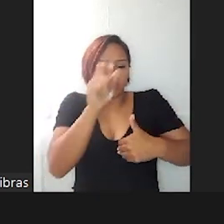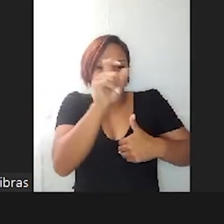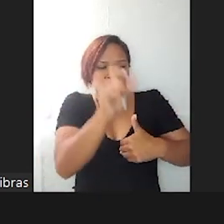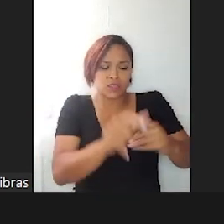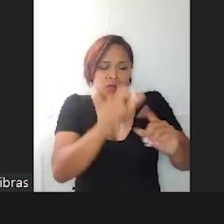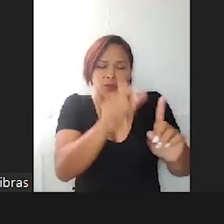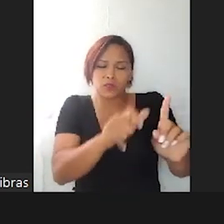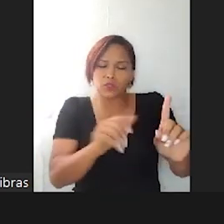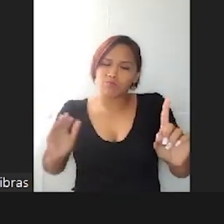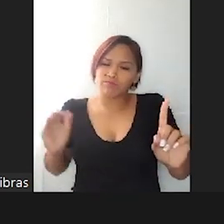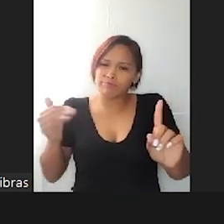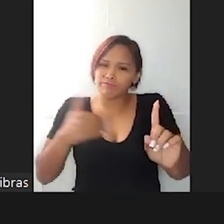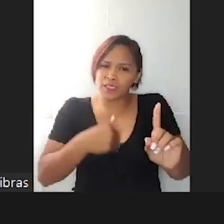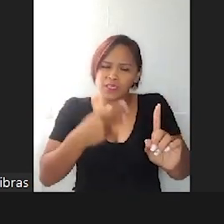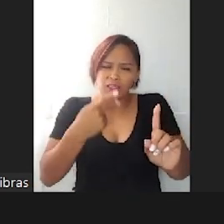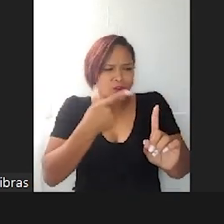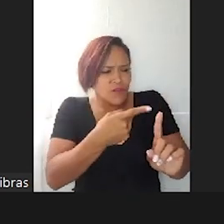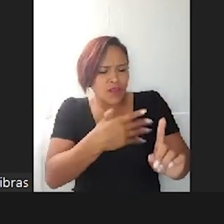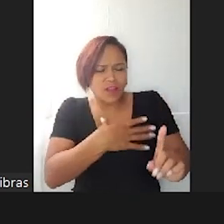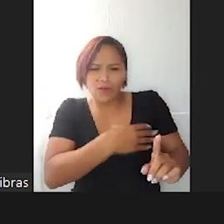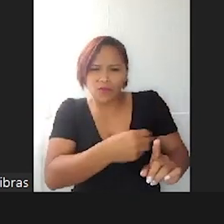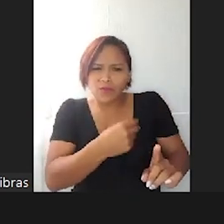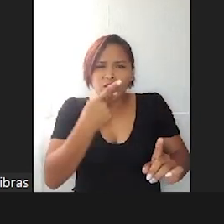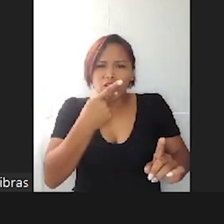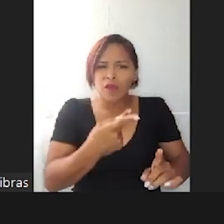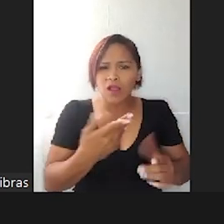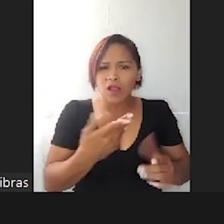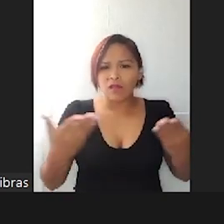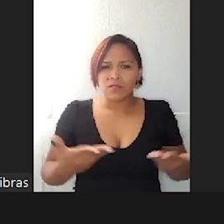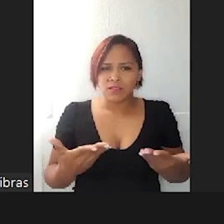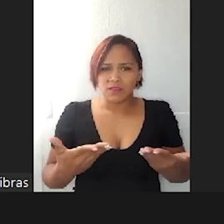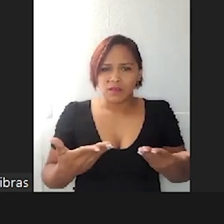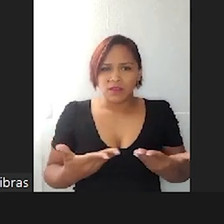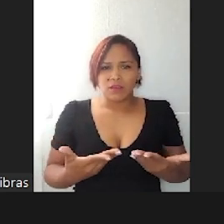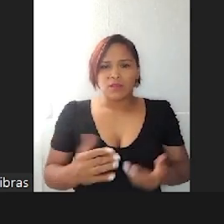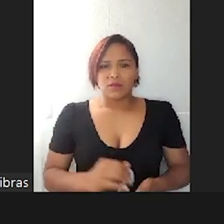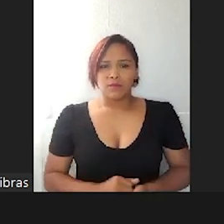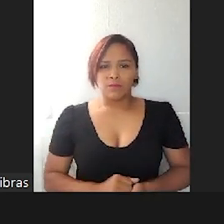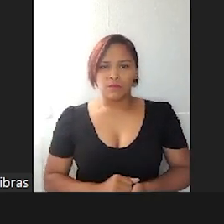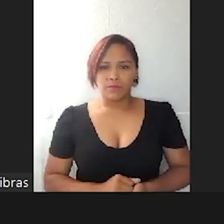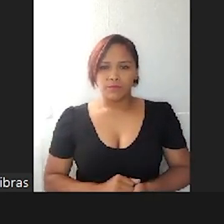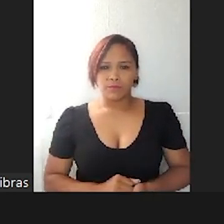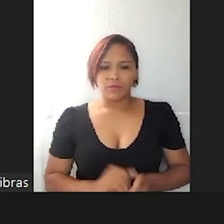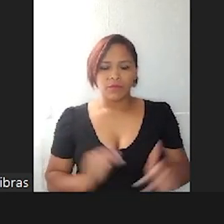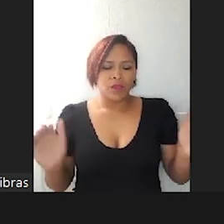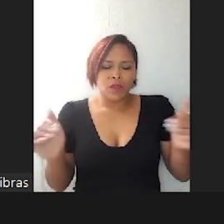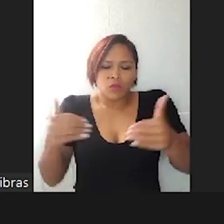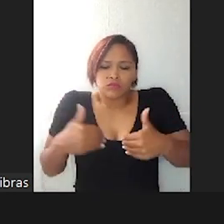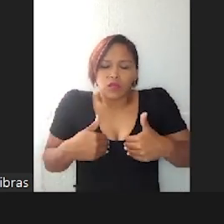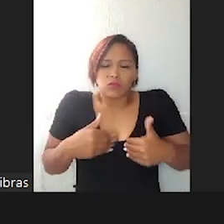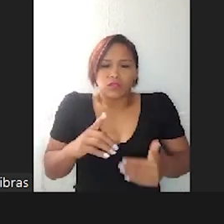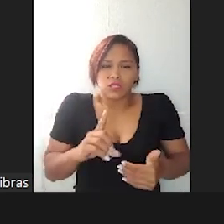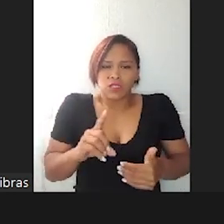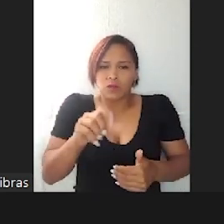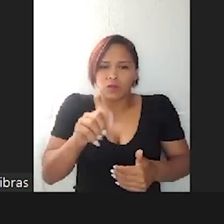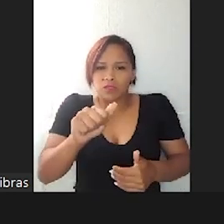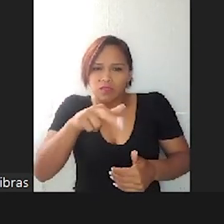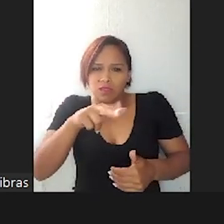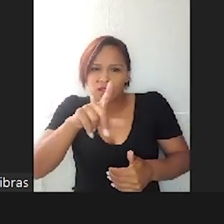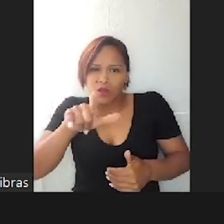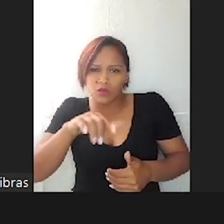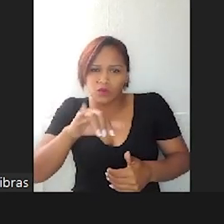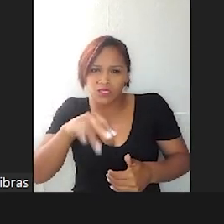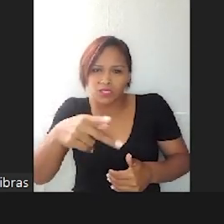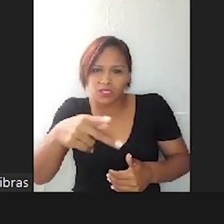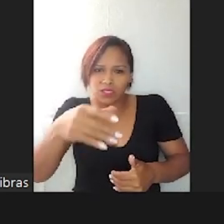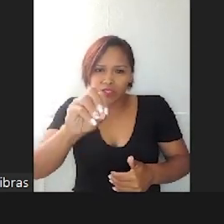Eu falava do meu filho, eu falava assim, ah, é o Dalzinho, meu filho é um Dalzinho, ah, minha filha, minha filha, eu nem falava